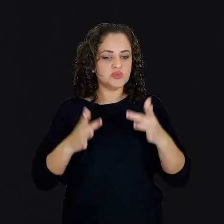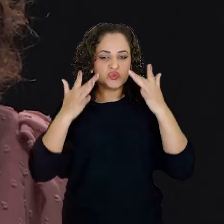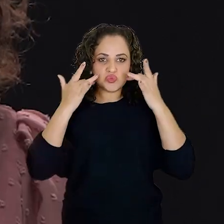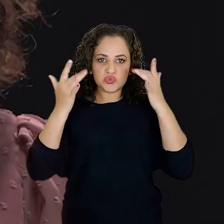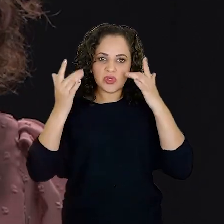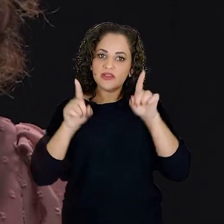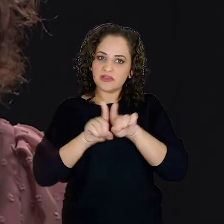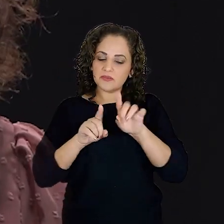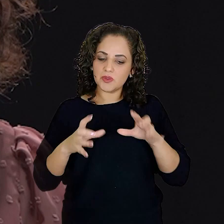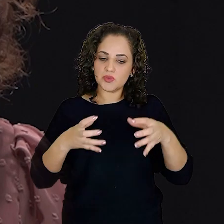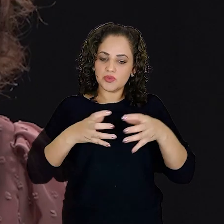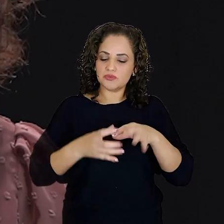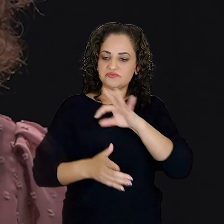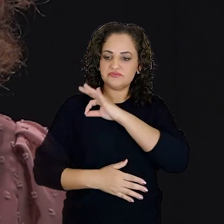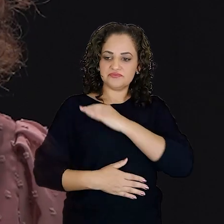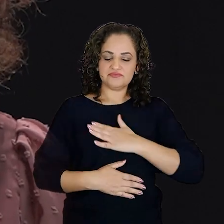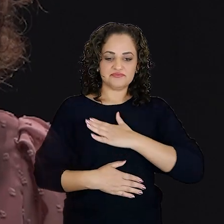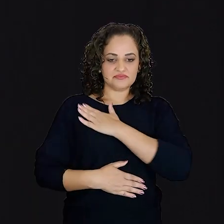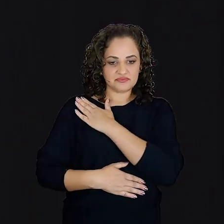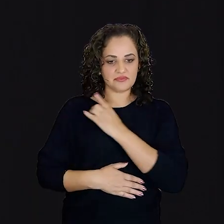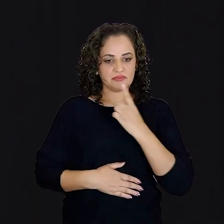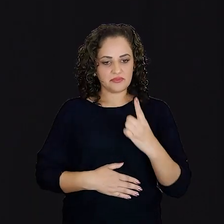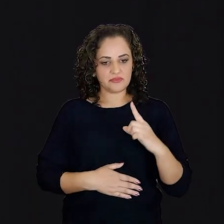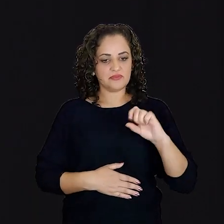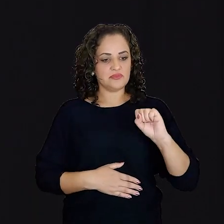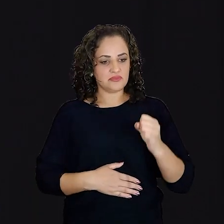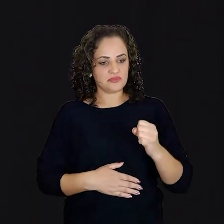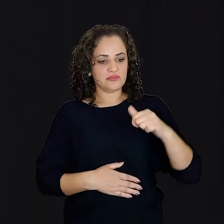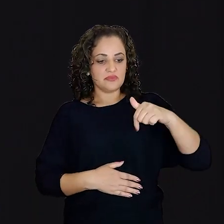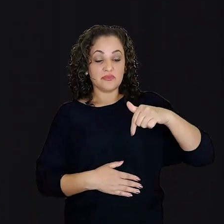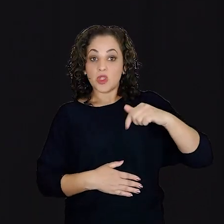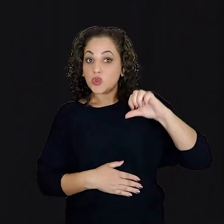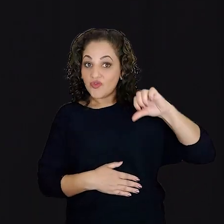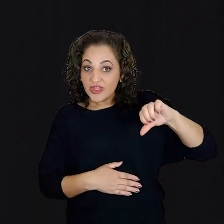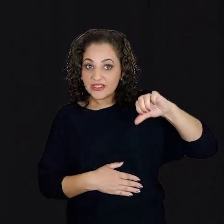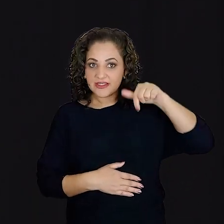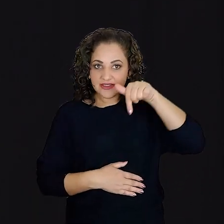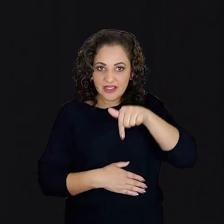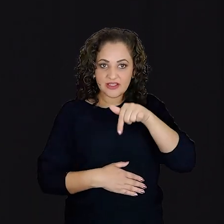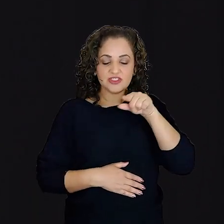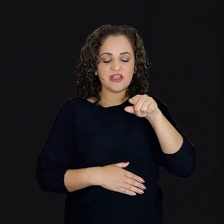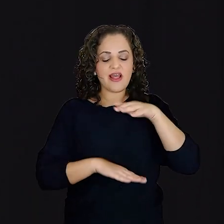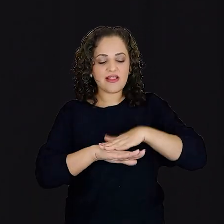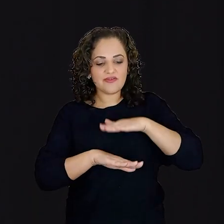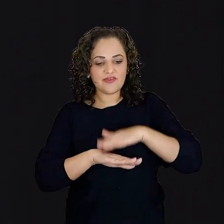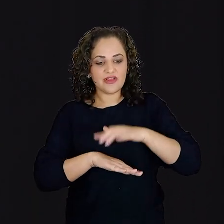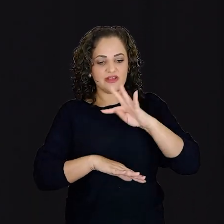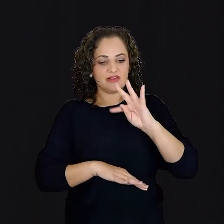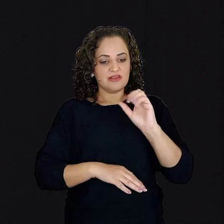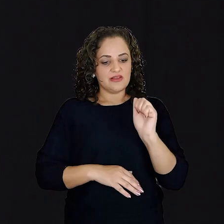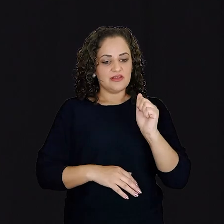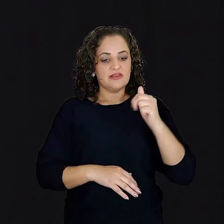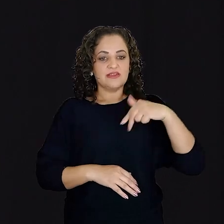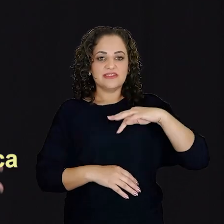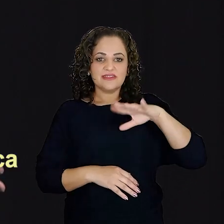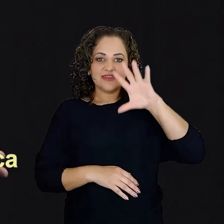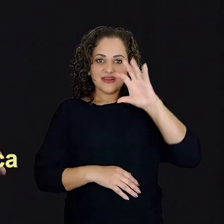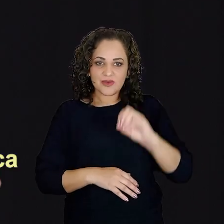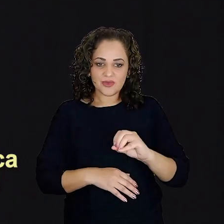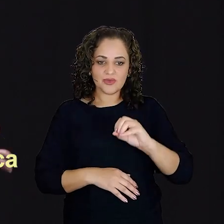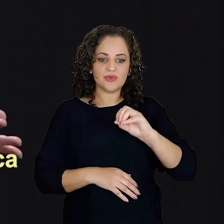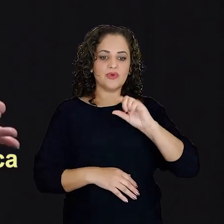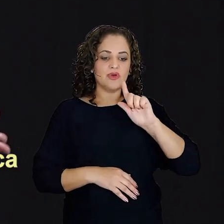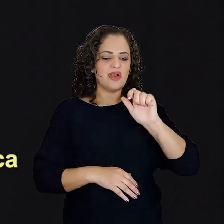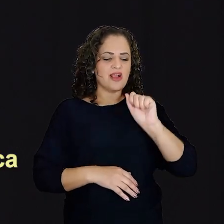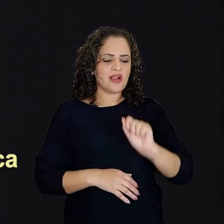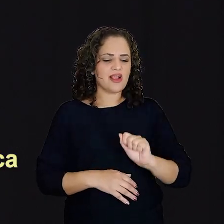Imperial e a banda da Polícia Militar. Em 1897, ela compõe o Tango Gaúcho, que depois